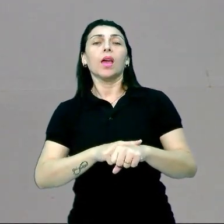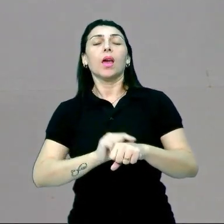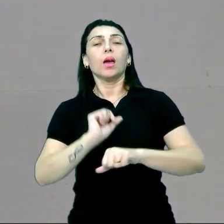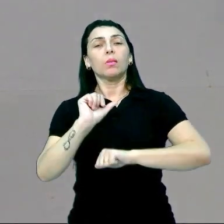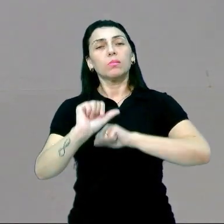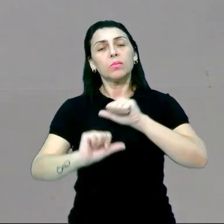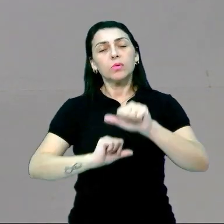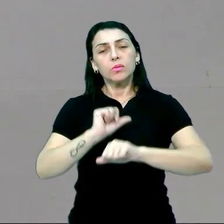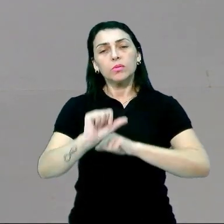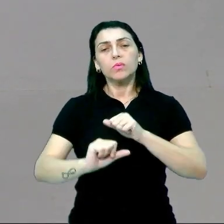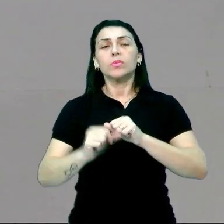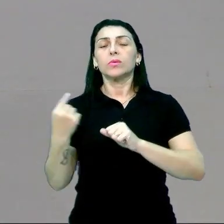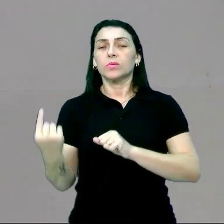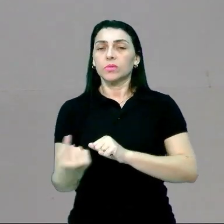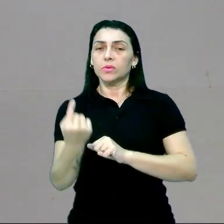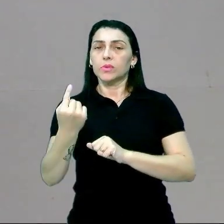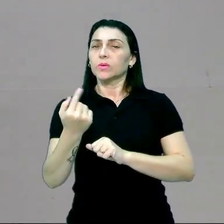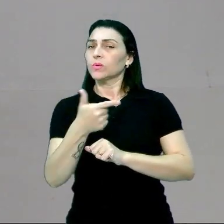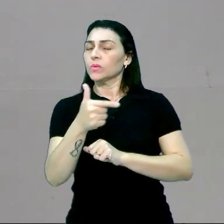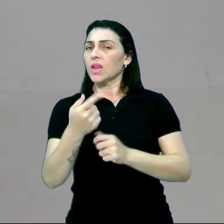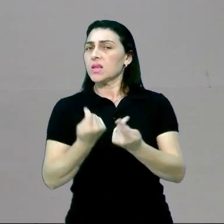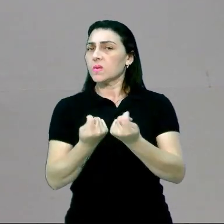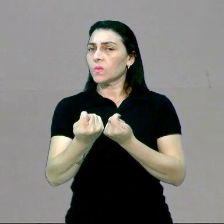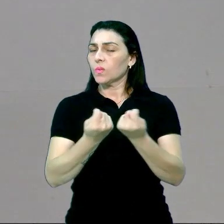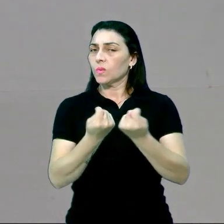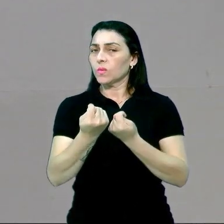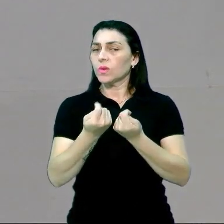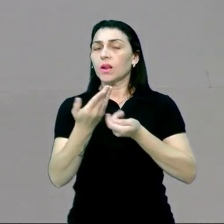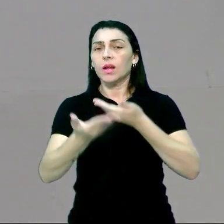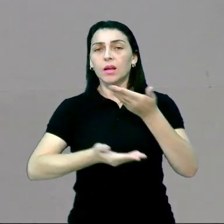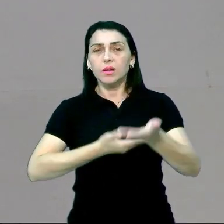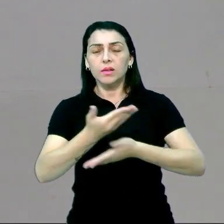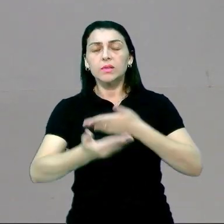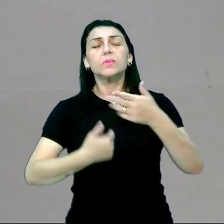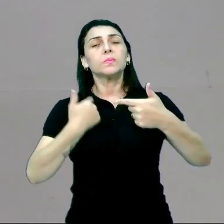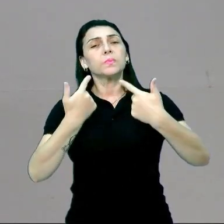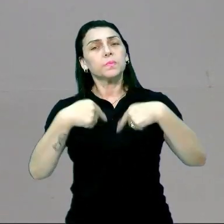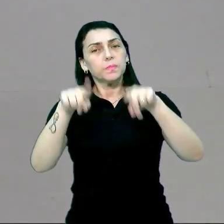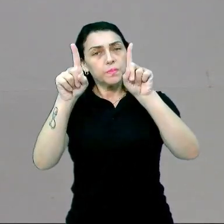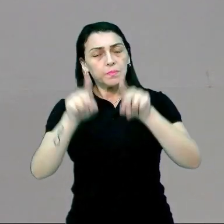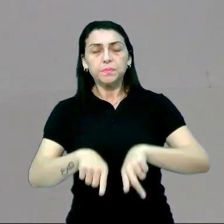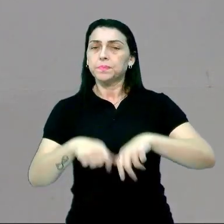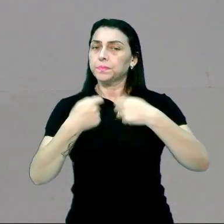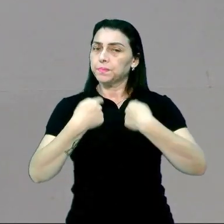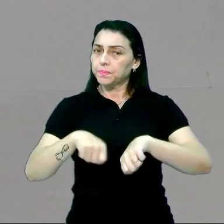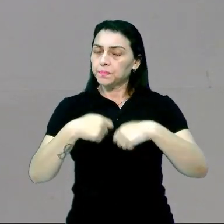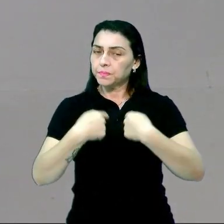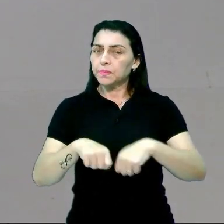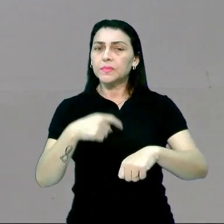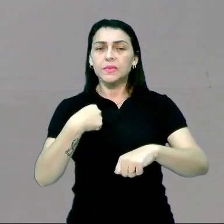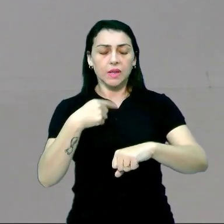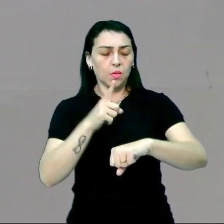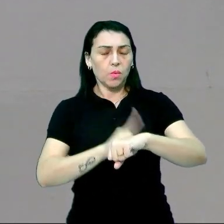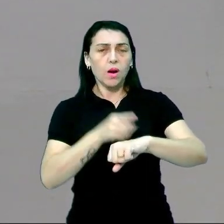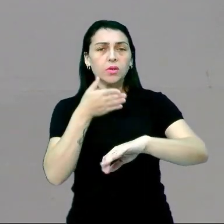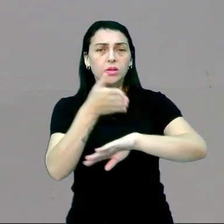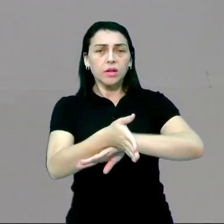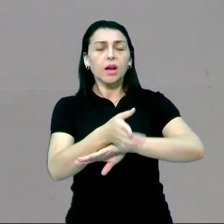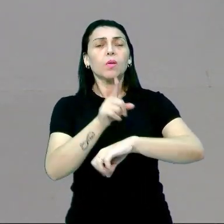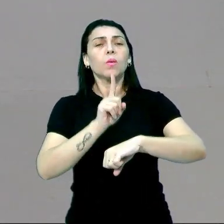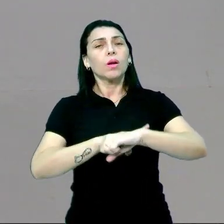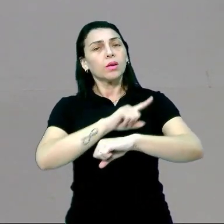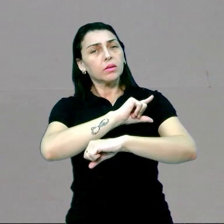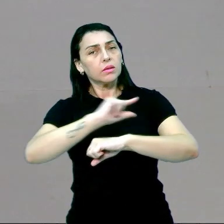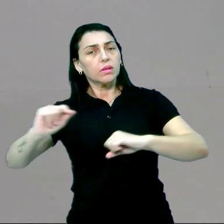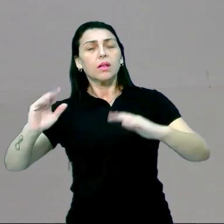ele não se submete muito a esse controle em relação àquele trabalhador que precisa. Tem o horário de entrada, o